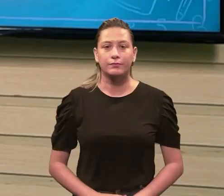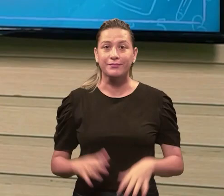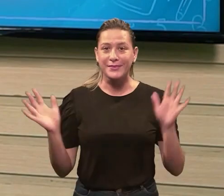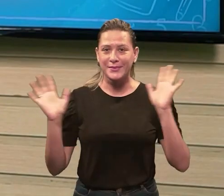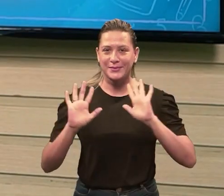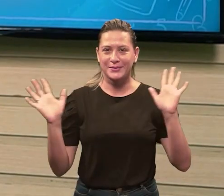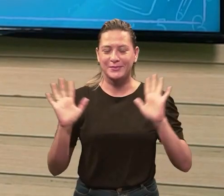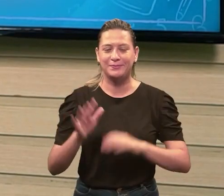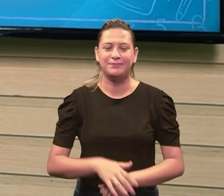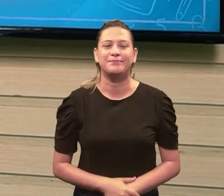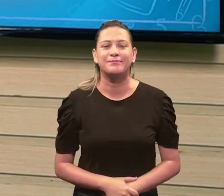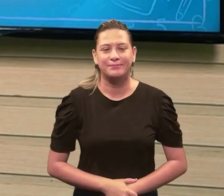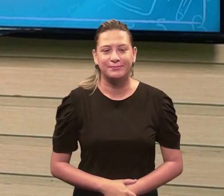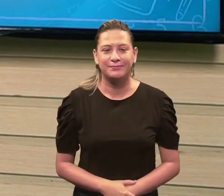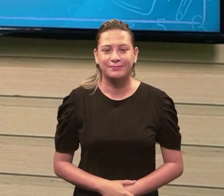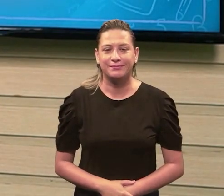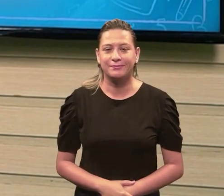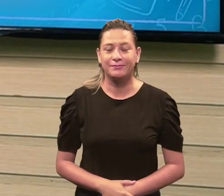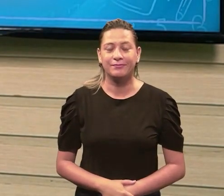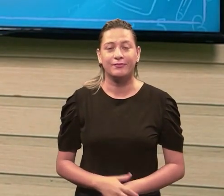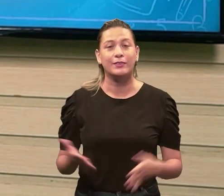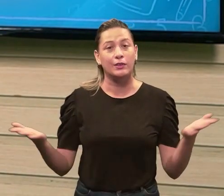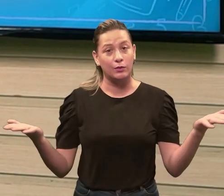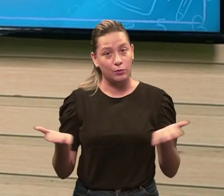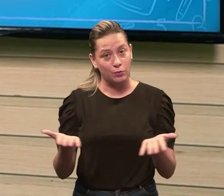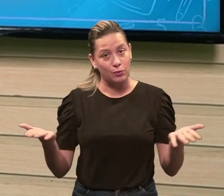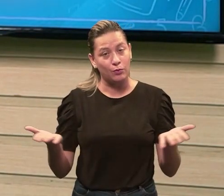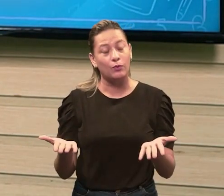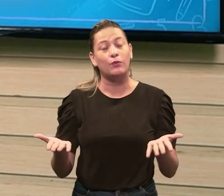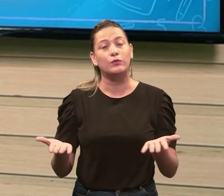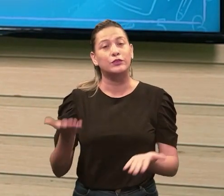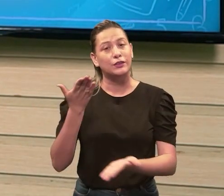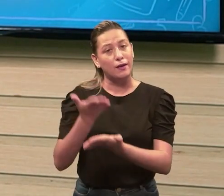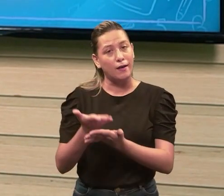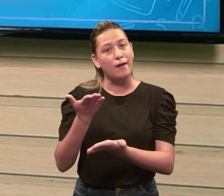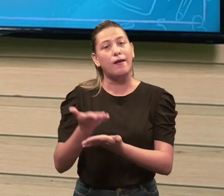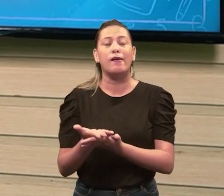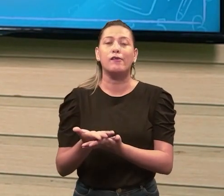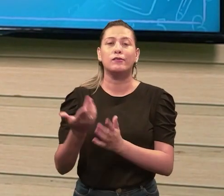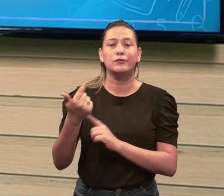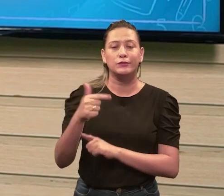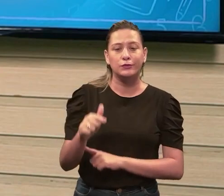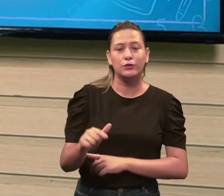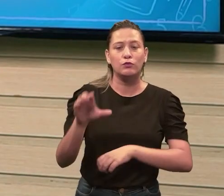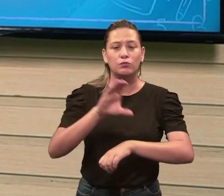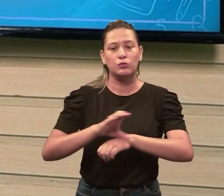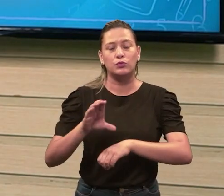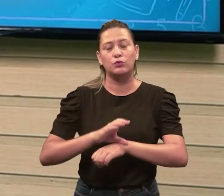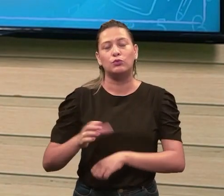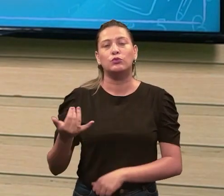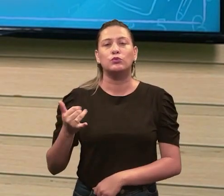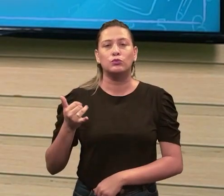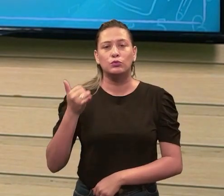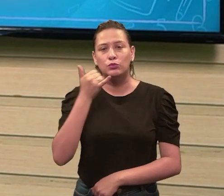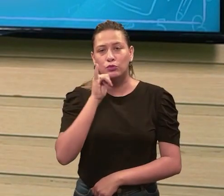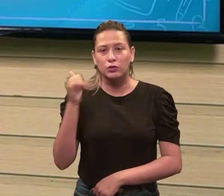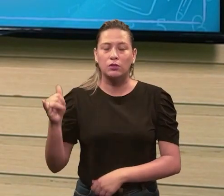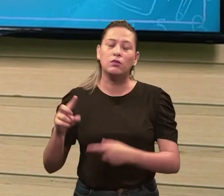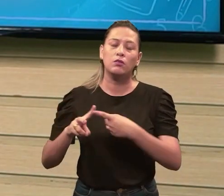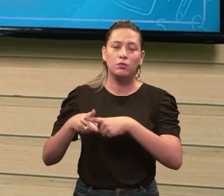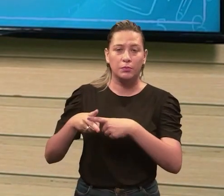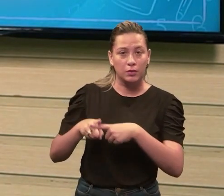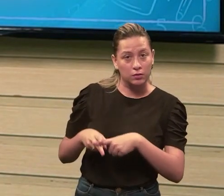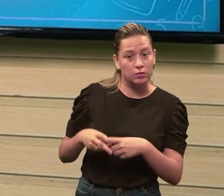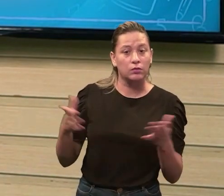Olá, queridos alunos. Então, estamos retomando novamente as aulas para o curso de eletromecânica e agora a gente